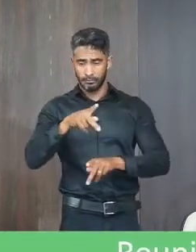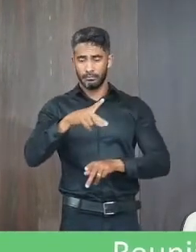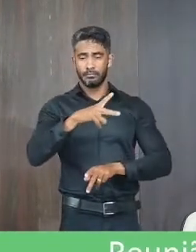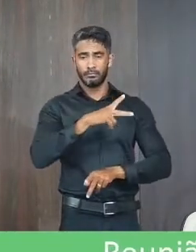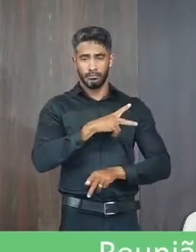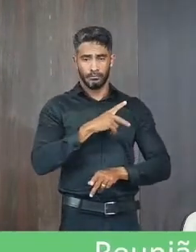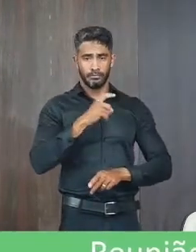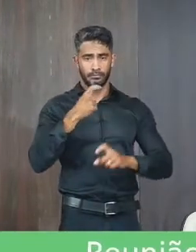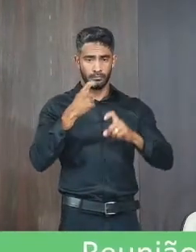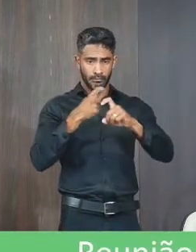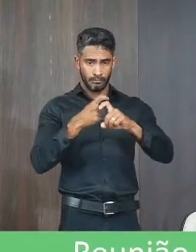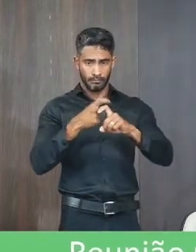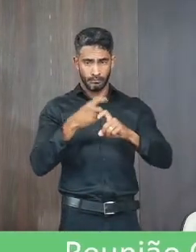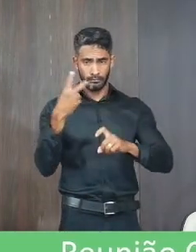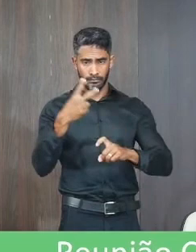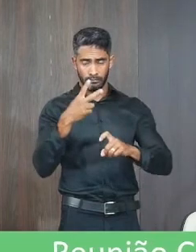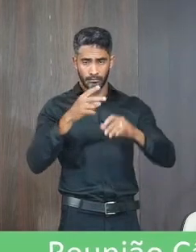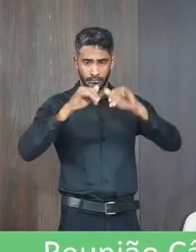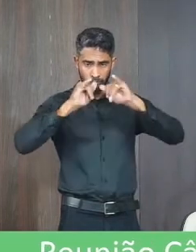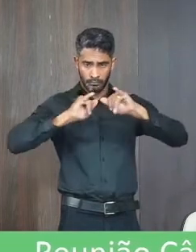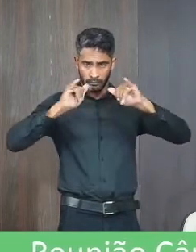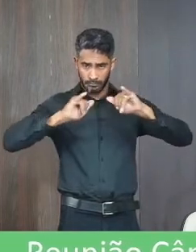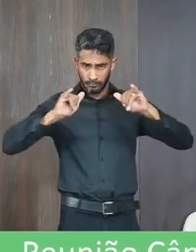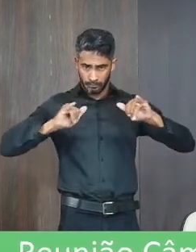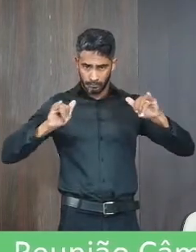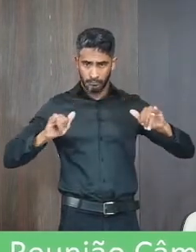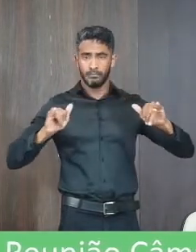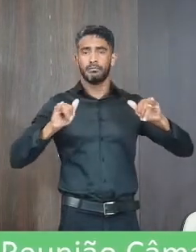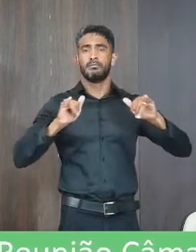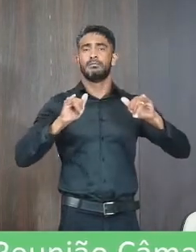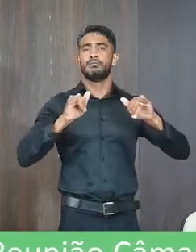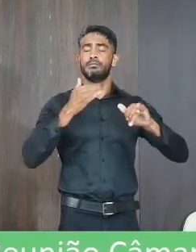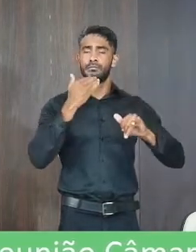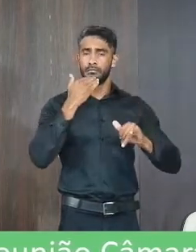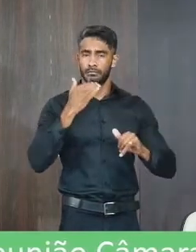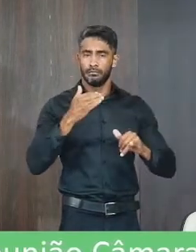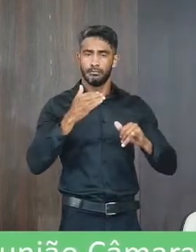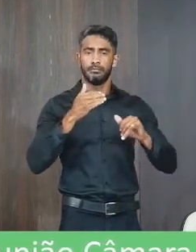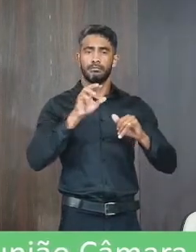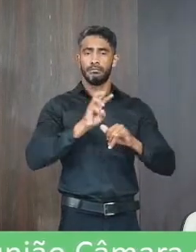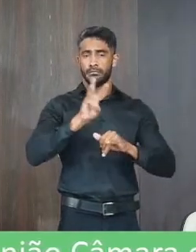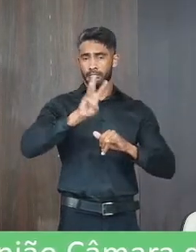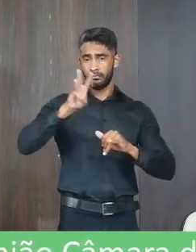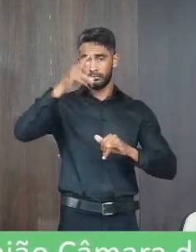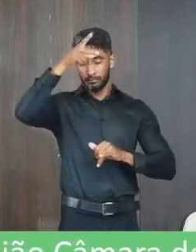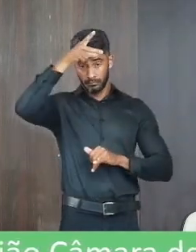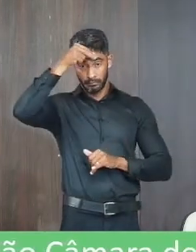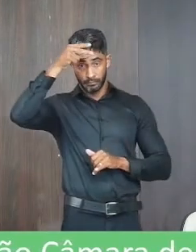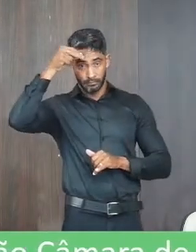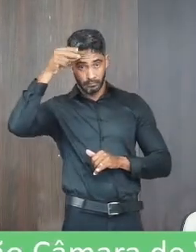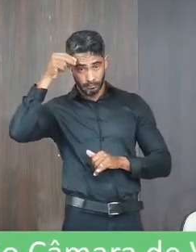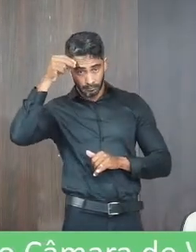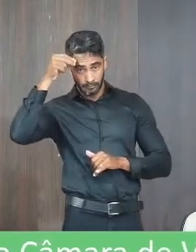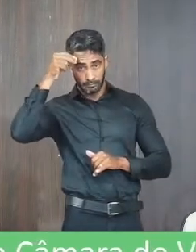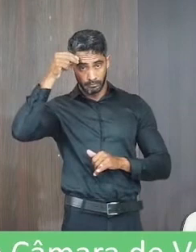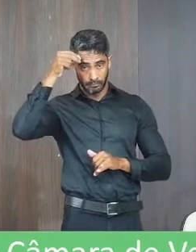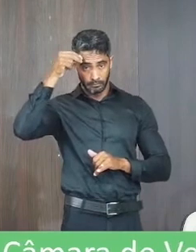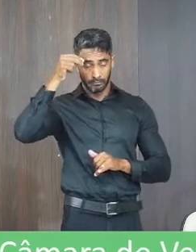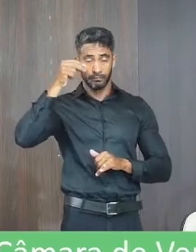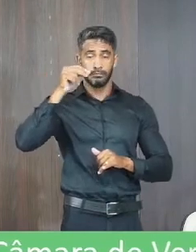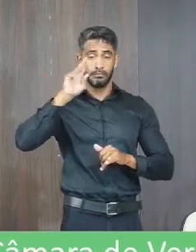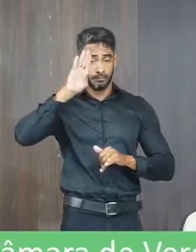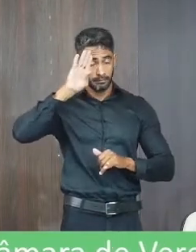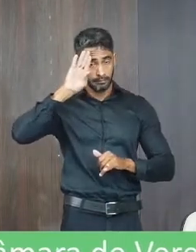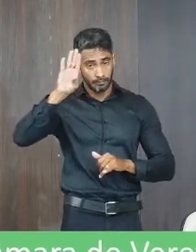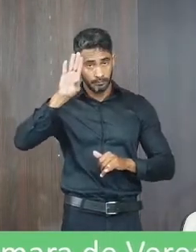Inciso 2º, publiquem o inteiro teor da presente recomendação no site da Prefeitura Municipal, na página principal, em